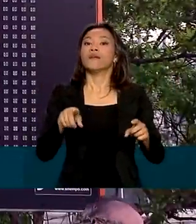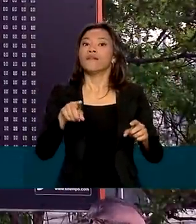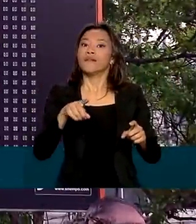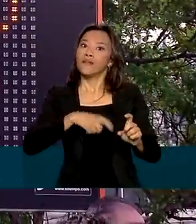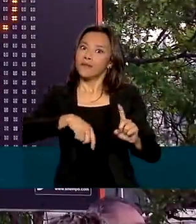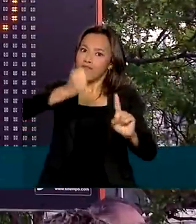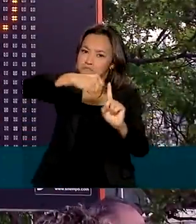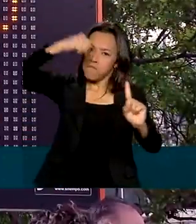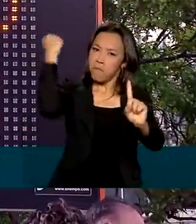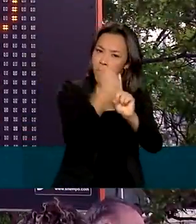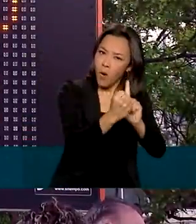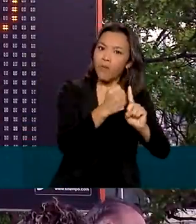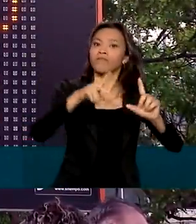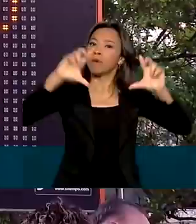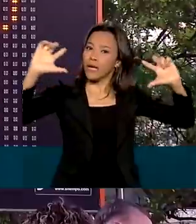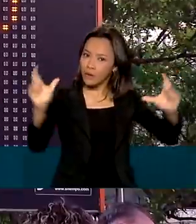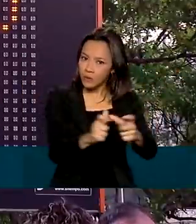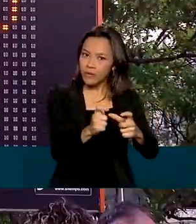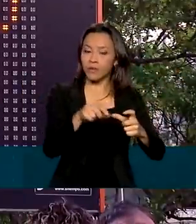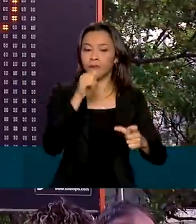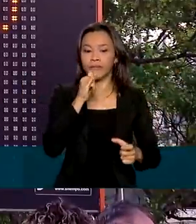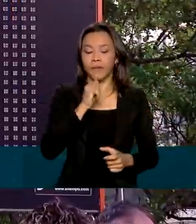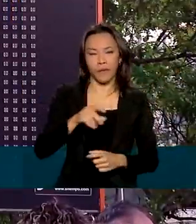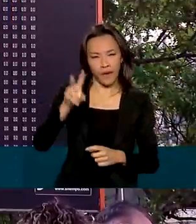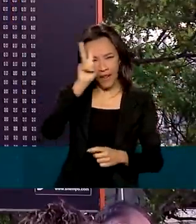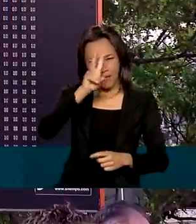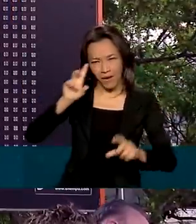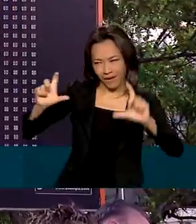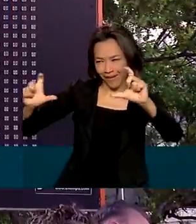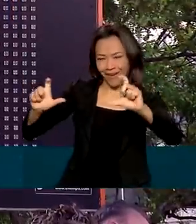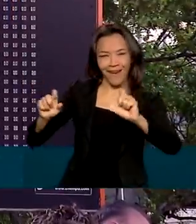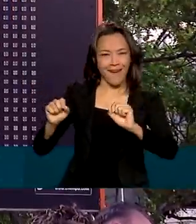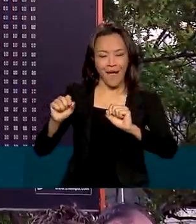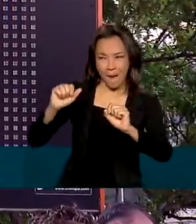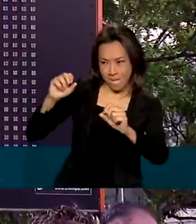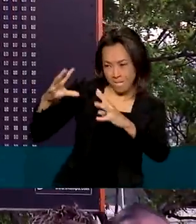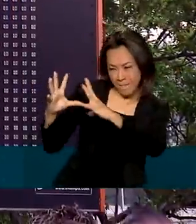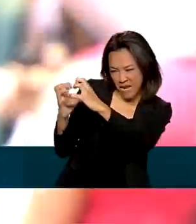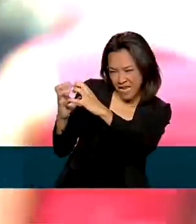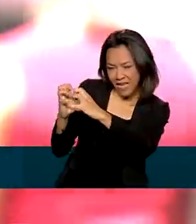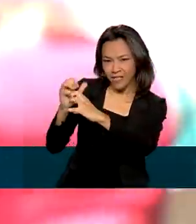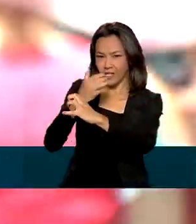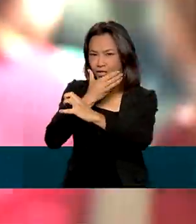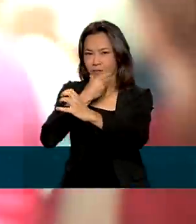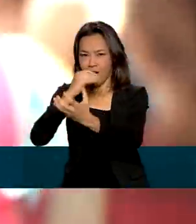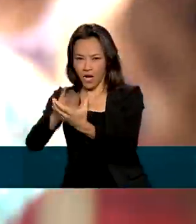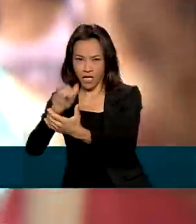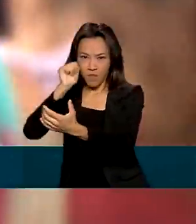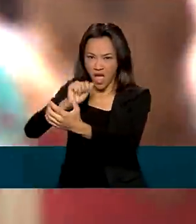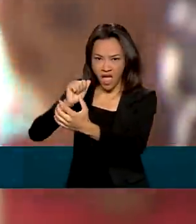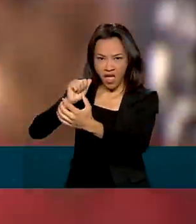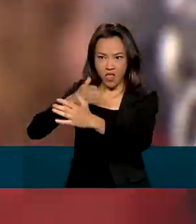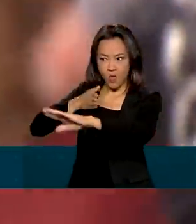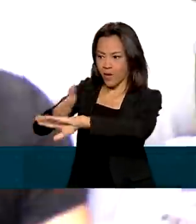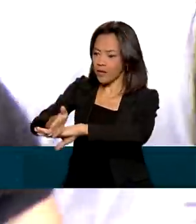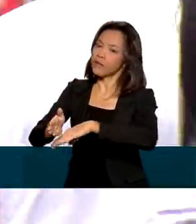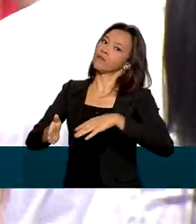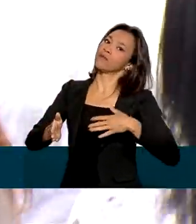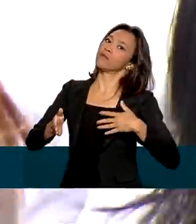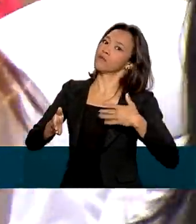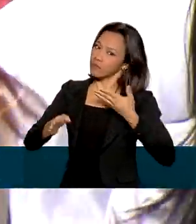ditados. O slogan, em briga de marido e mulher, a gente salva a mulher, ligue 180,